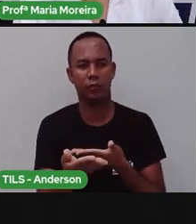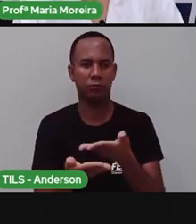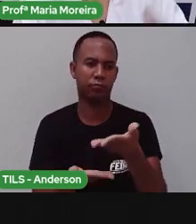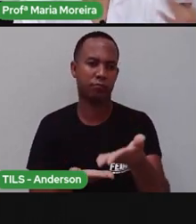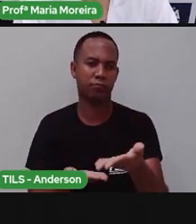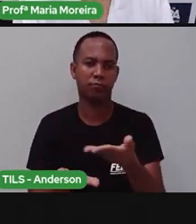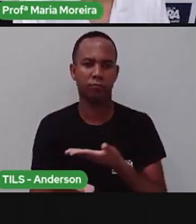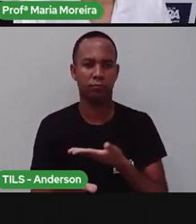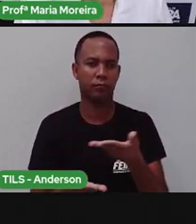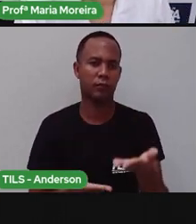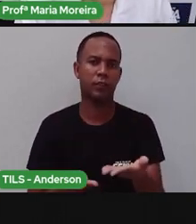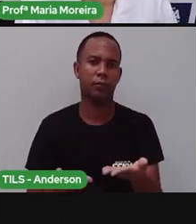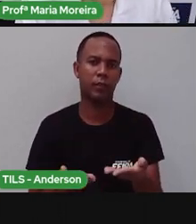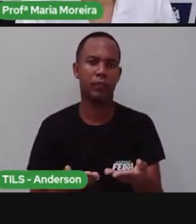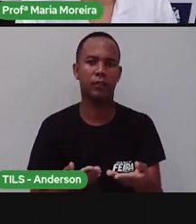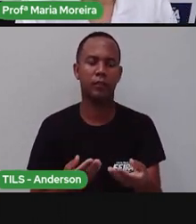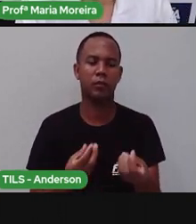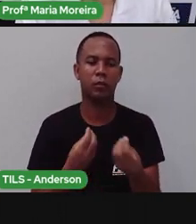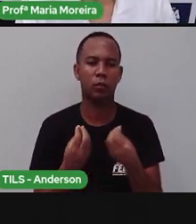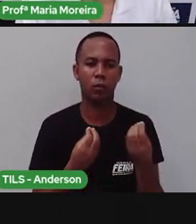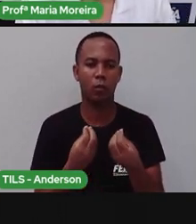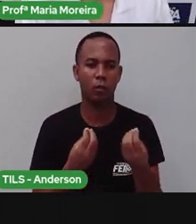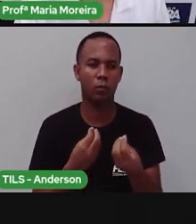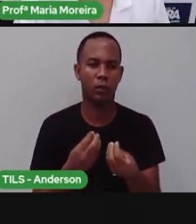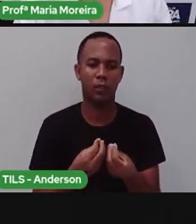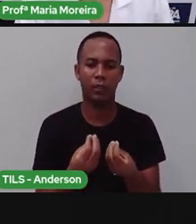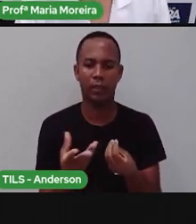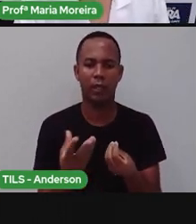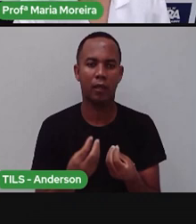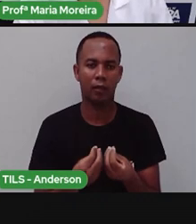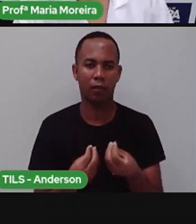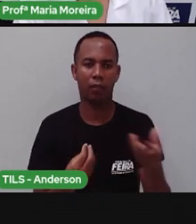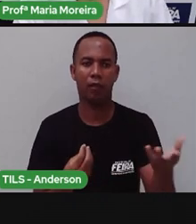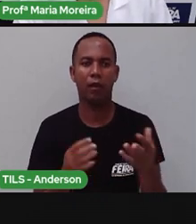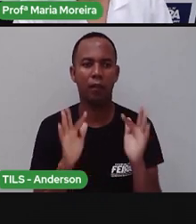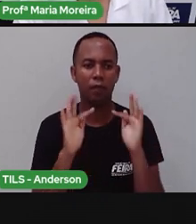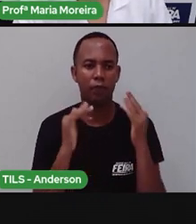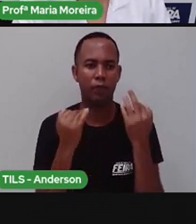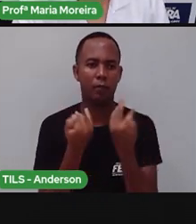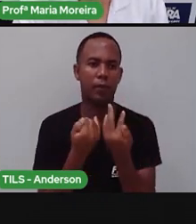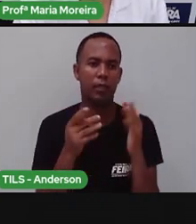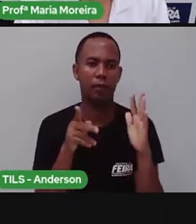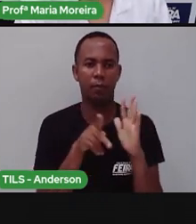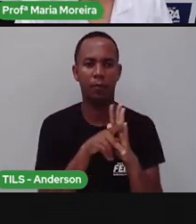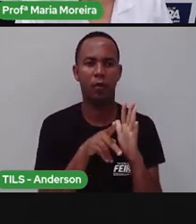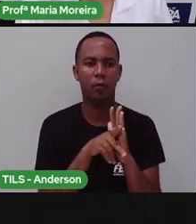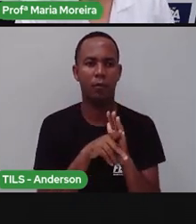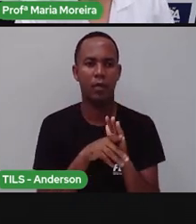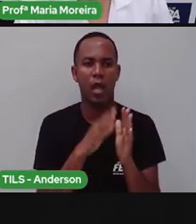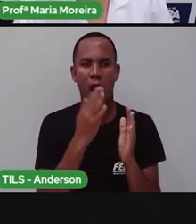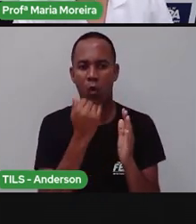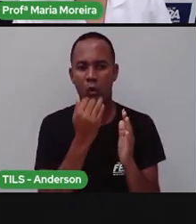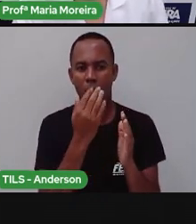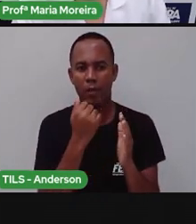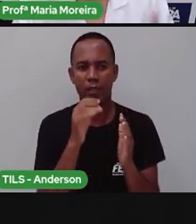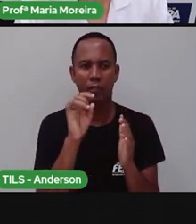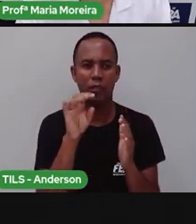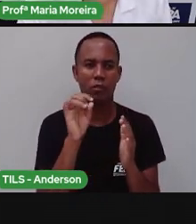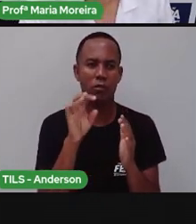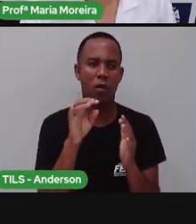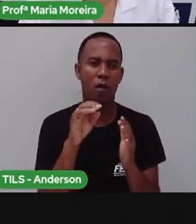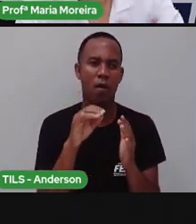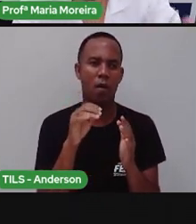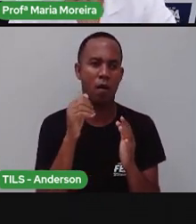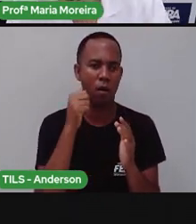E provavelmente irei passar essas receitas adiante. Então, as receitas de família, né? Aquela comida que só a mãe da gente sabe fazer, que só